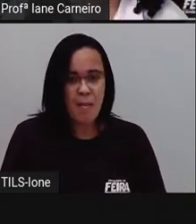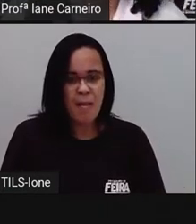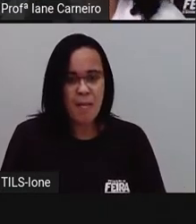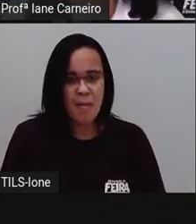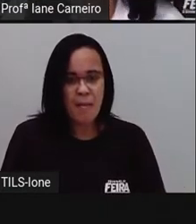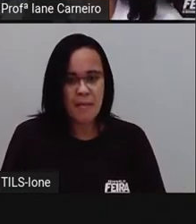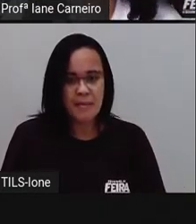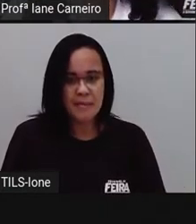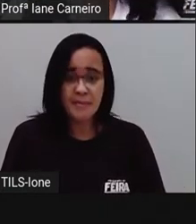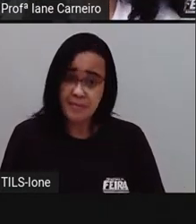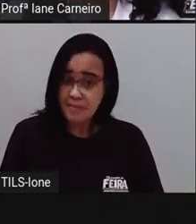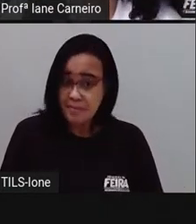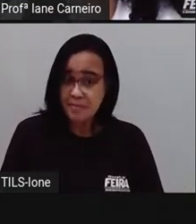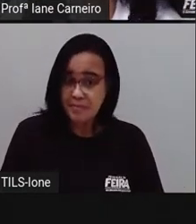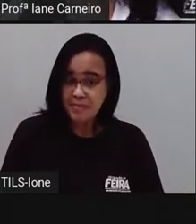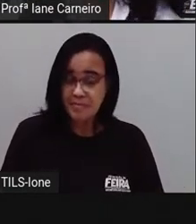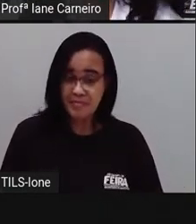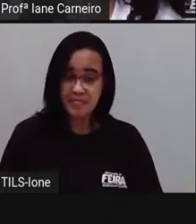E aí?